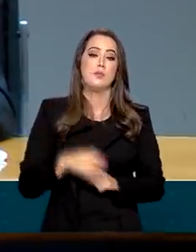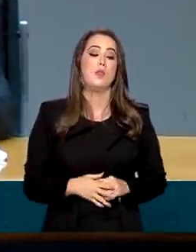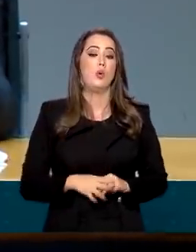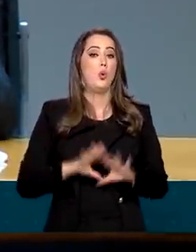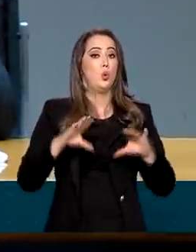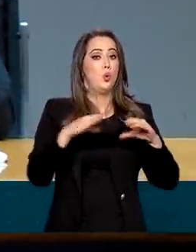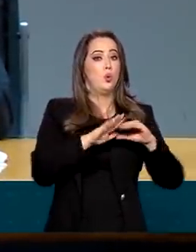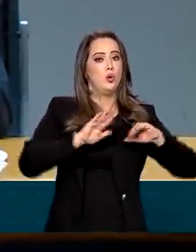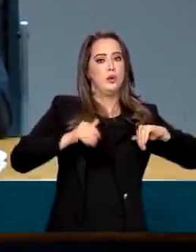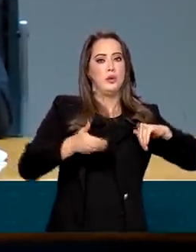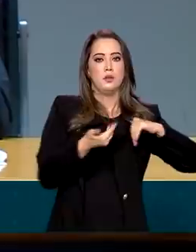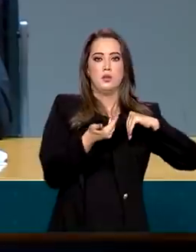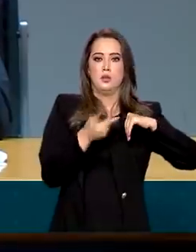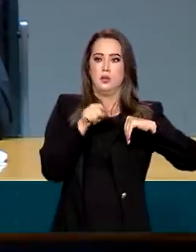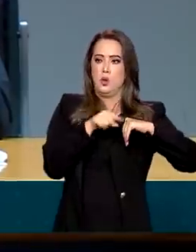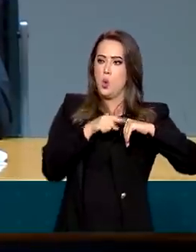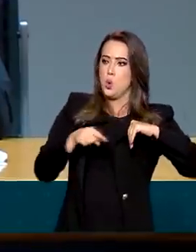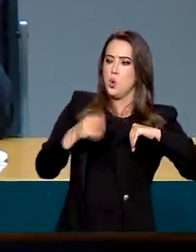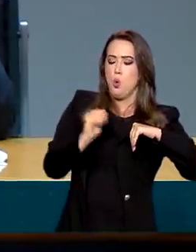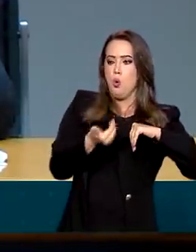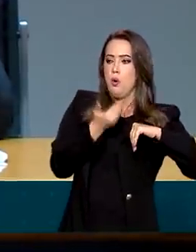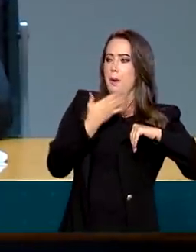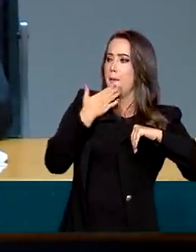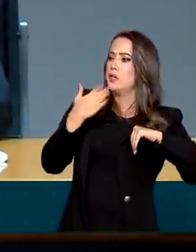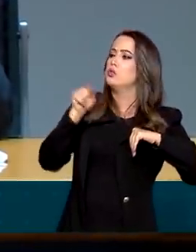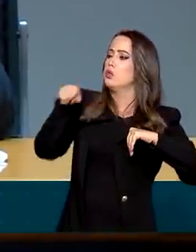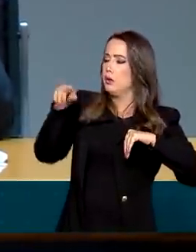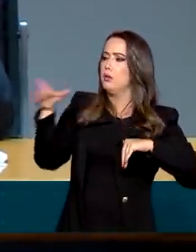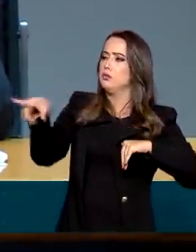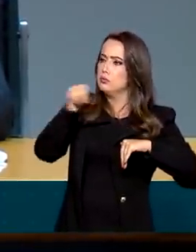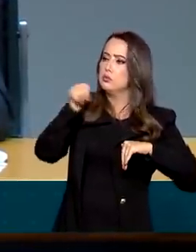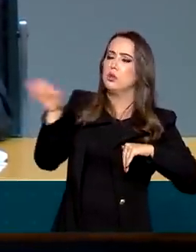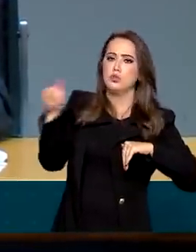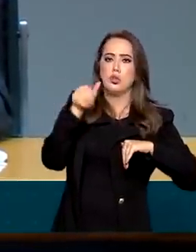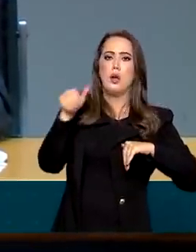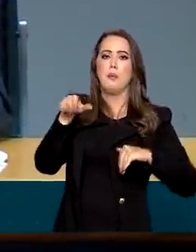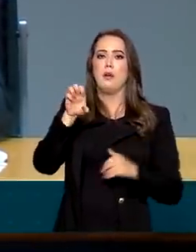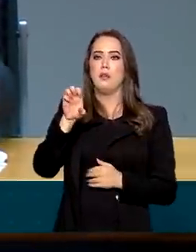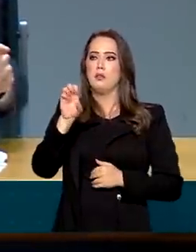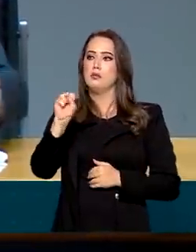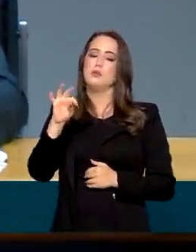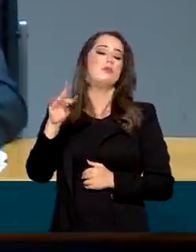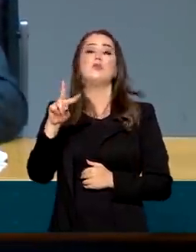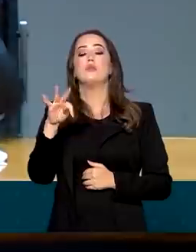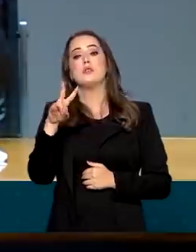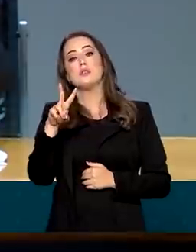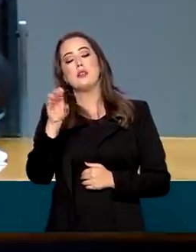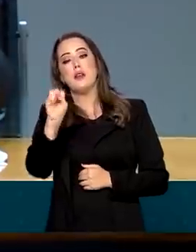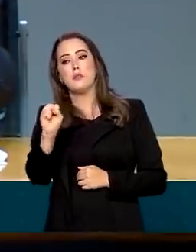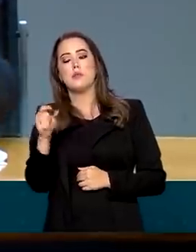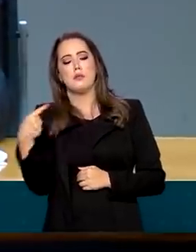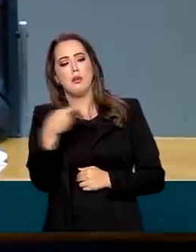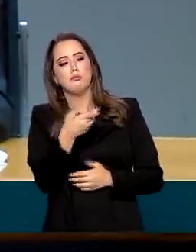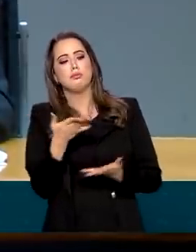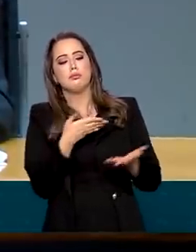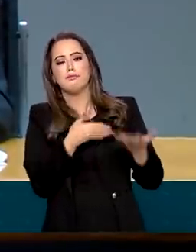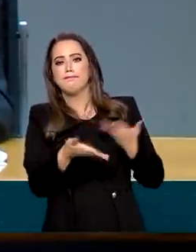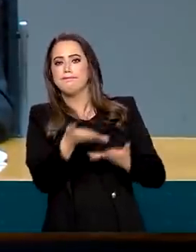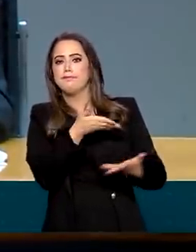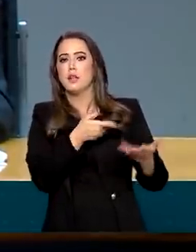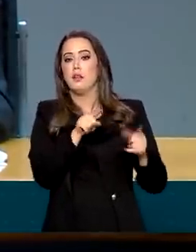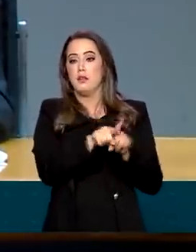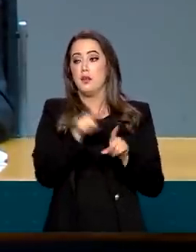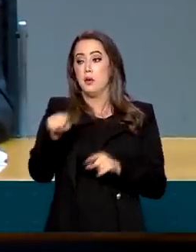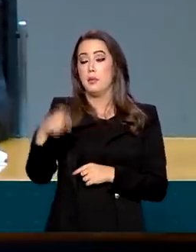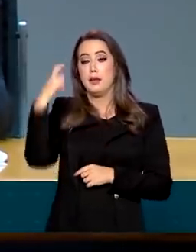os congressistas me pediam, manda o Esteves, manda o Esteves, não manda a A, não manda a B, não manda a C, manda o Esteves, manda o Esteves, pela